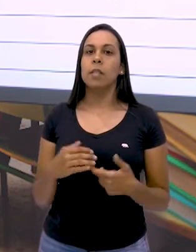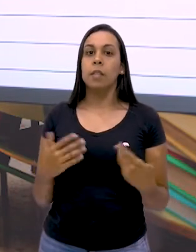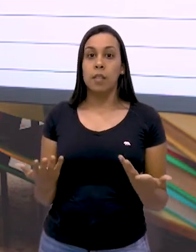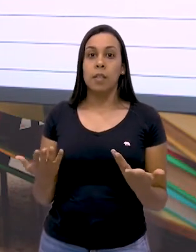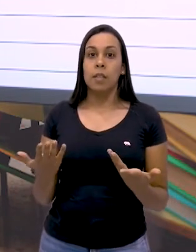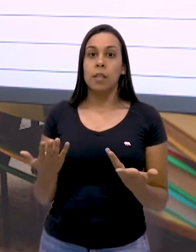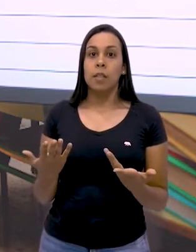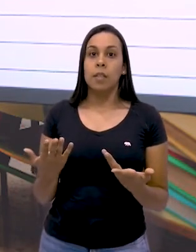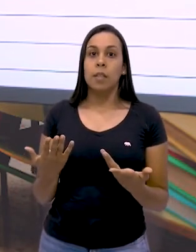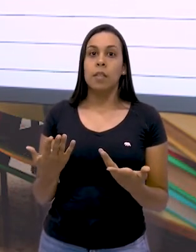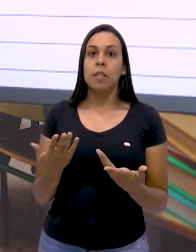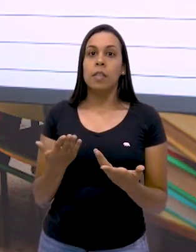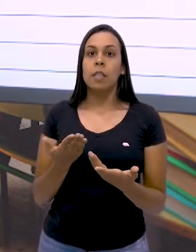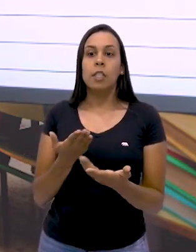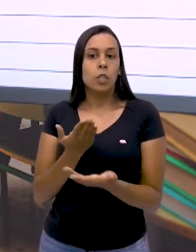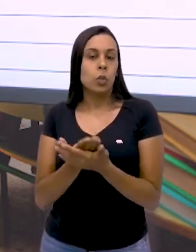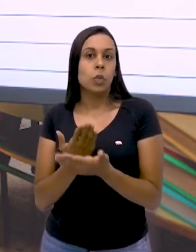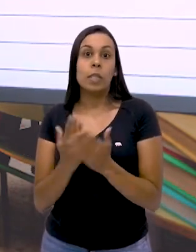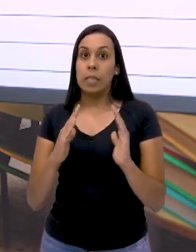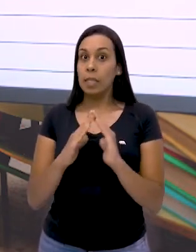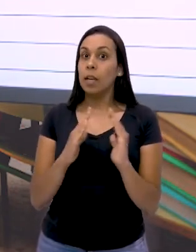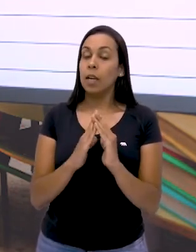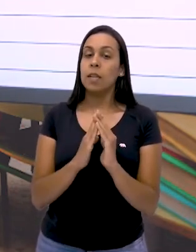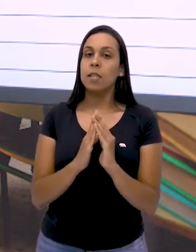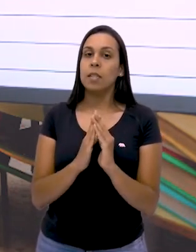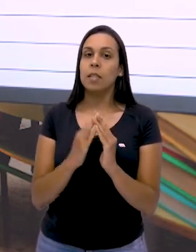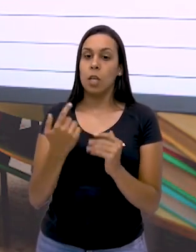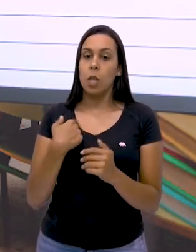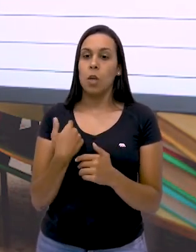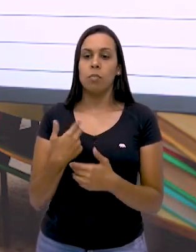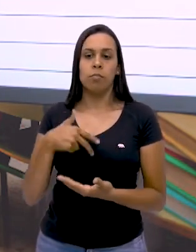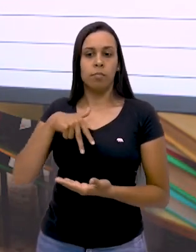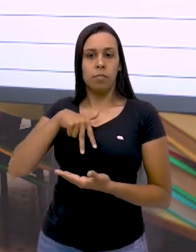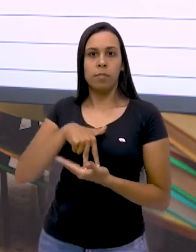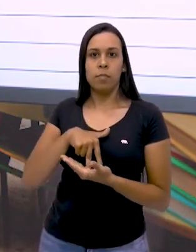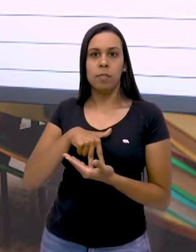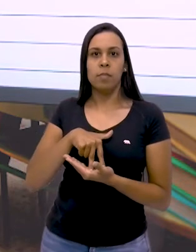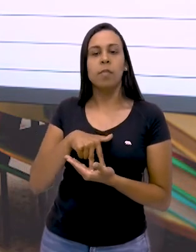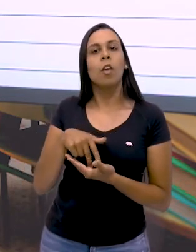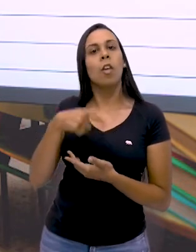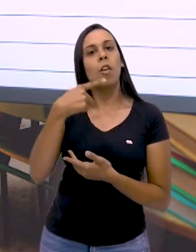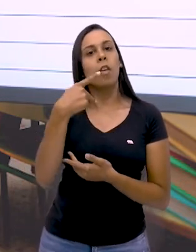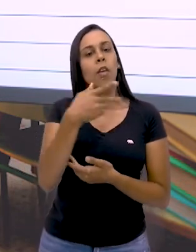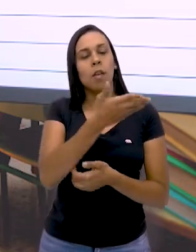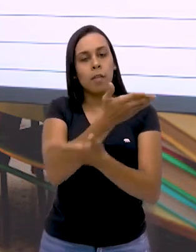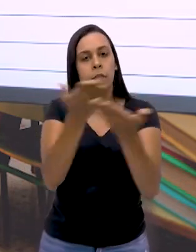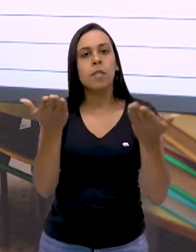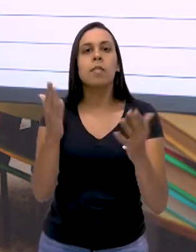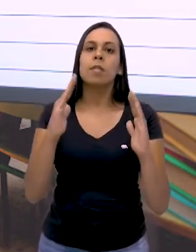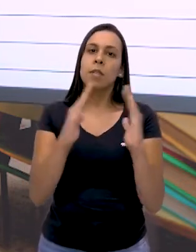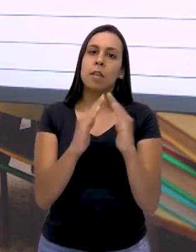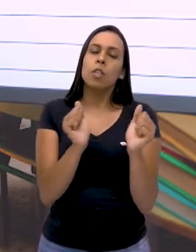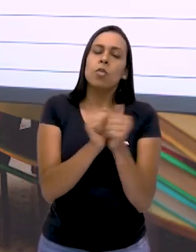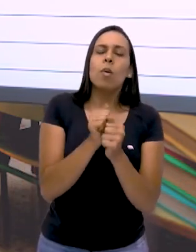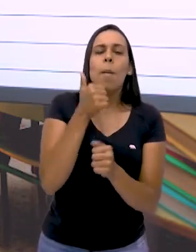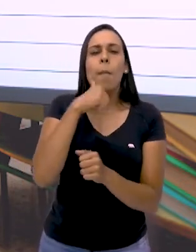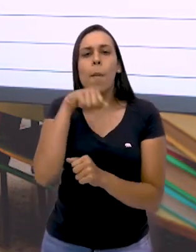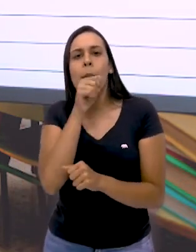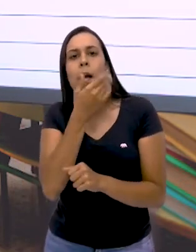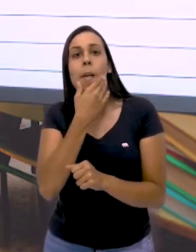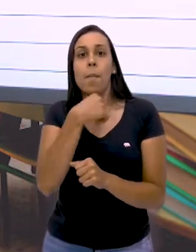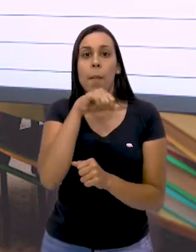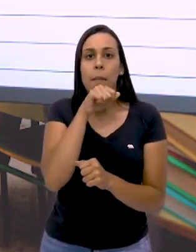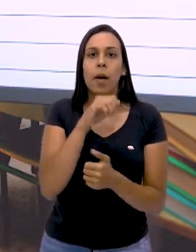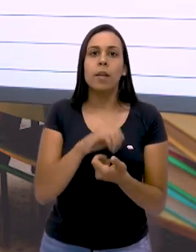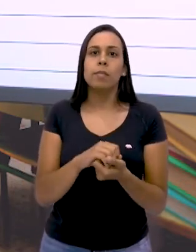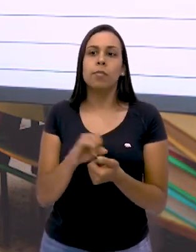estamos estudando em casa, não é isso? Eu estou aqui no estúdio e vocês em casa, né? Na companhia do papai, da mamãe,